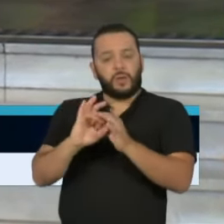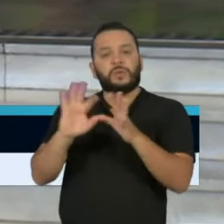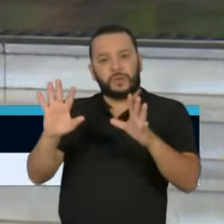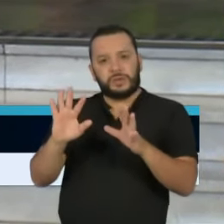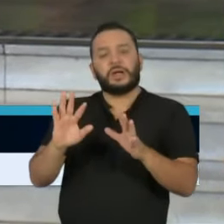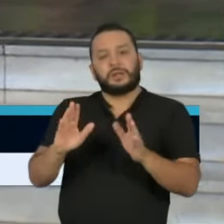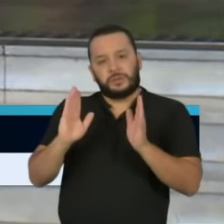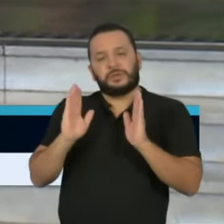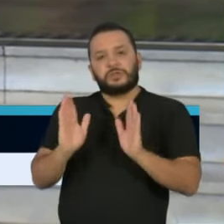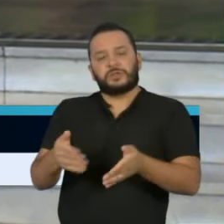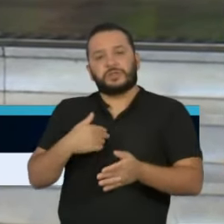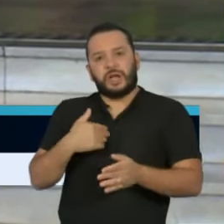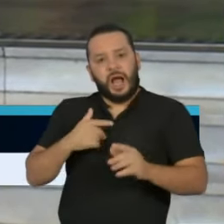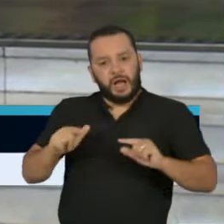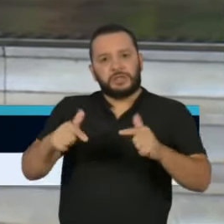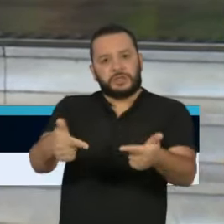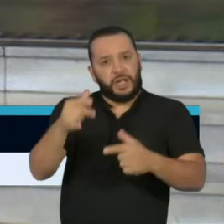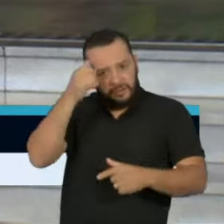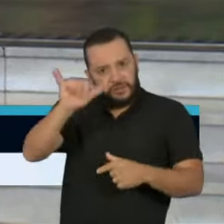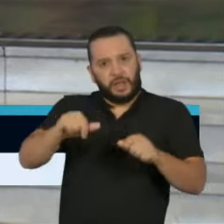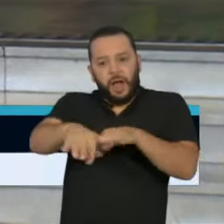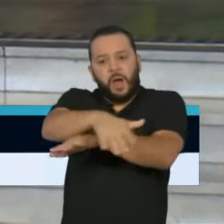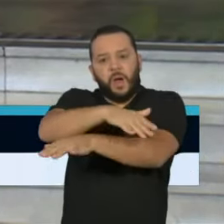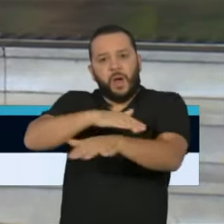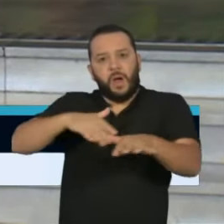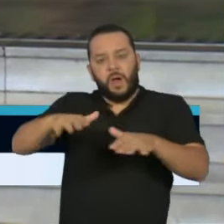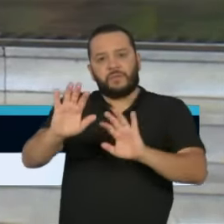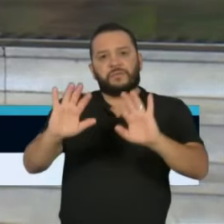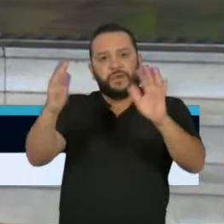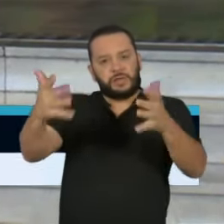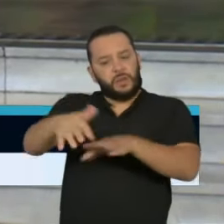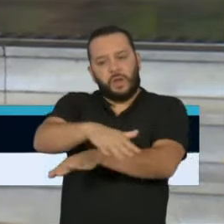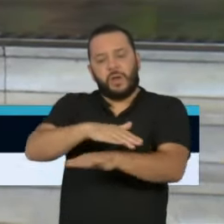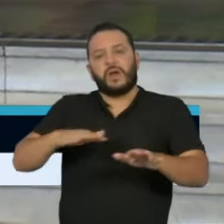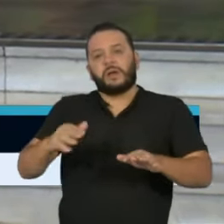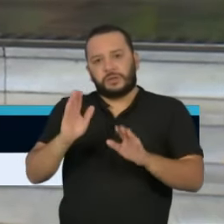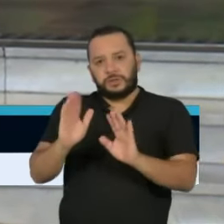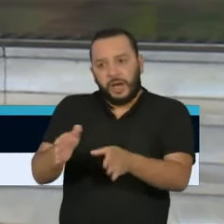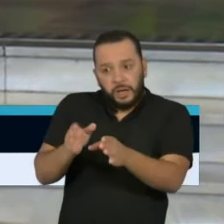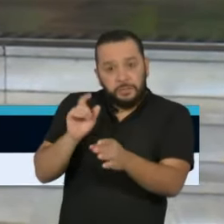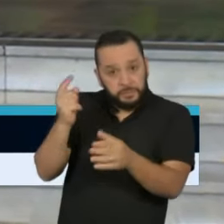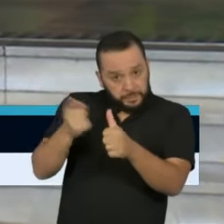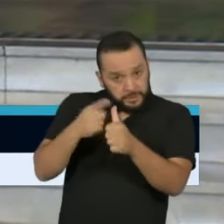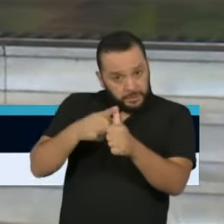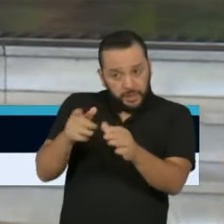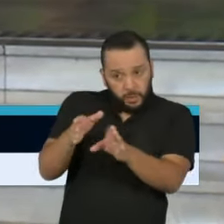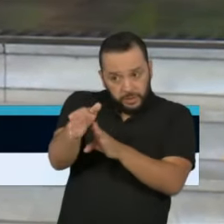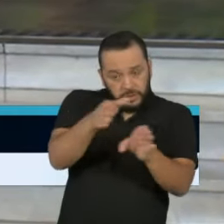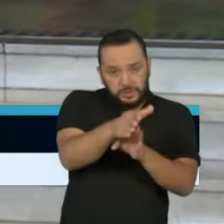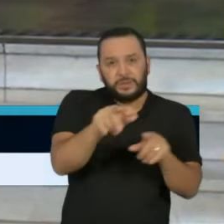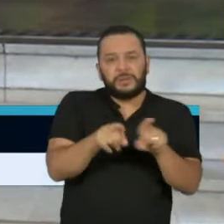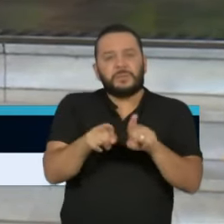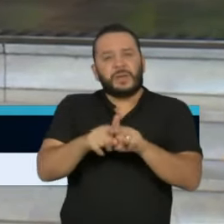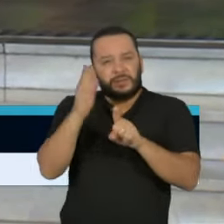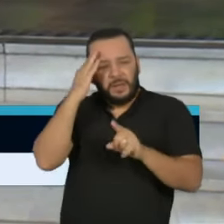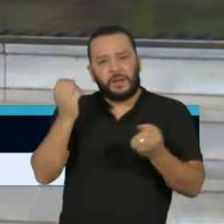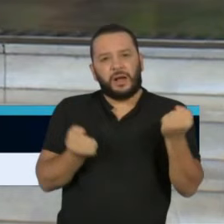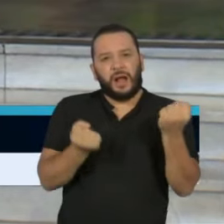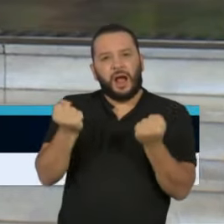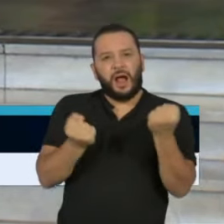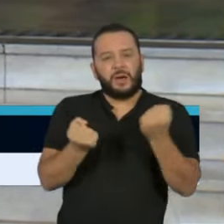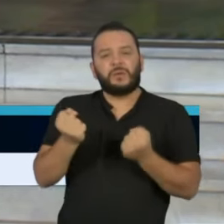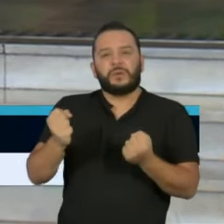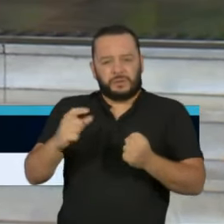a agir para evitar aglomerações. Primeiro, na advertência, na orientação, inclusive com os automóveis que possuem alto